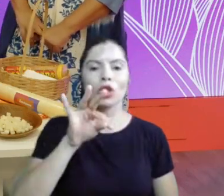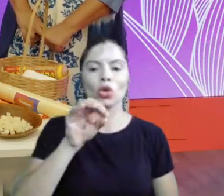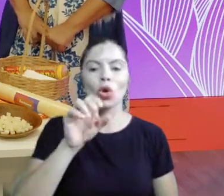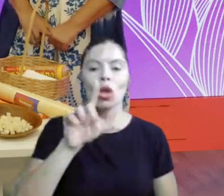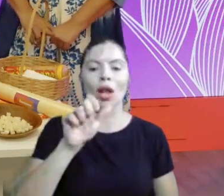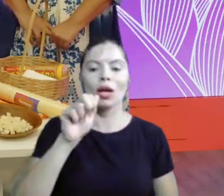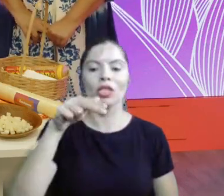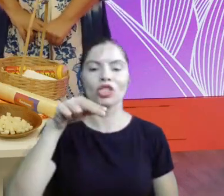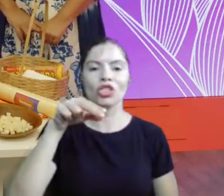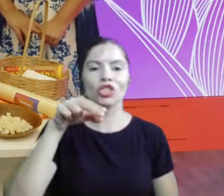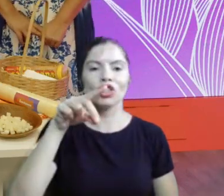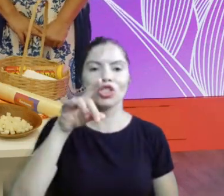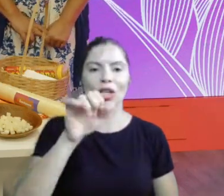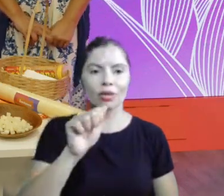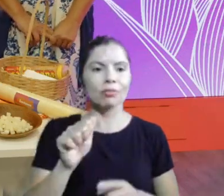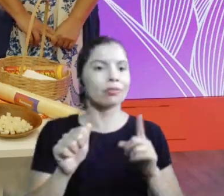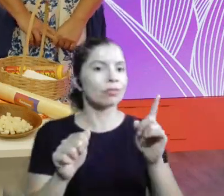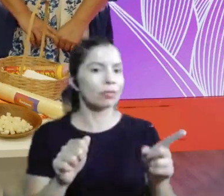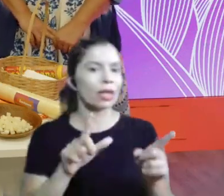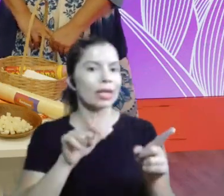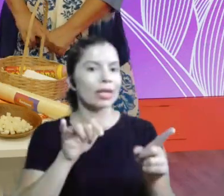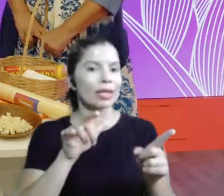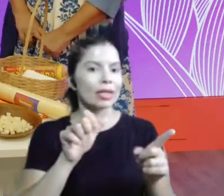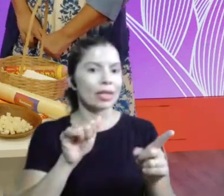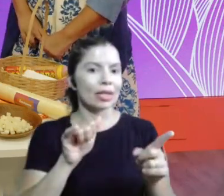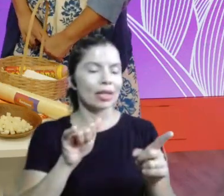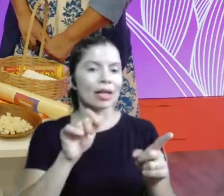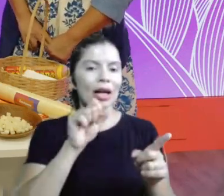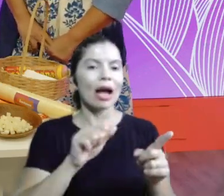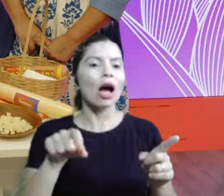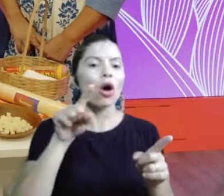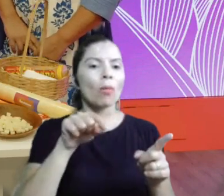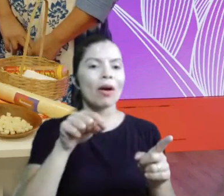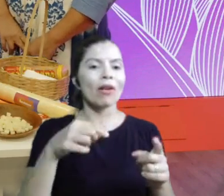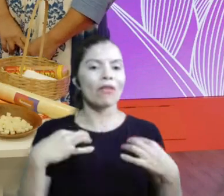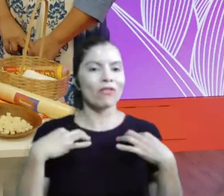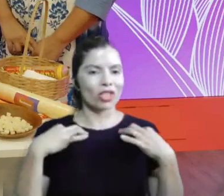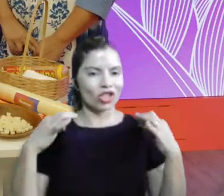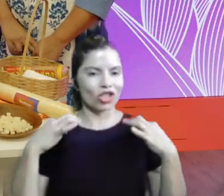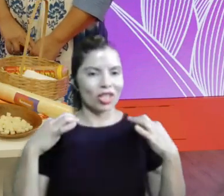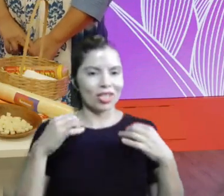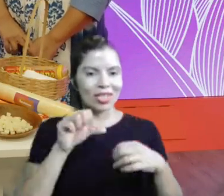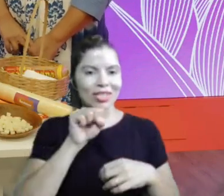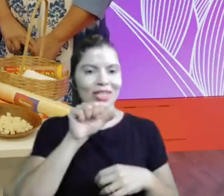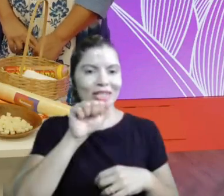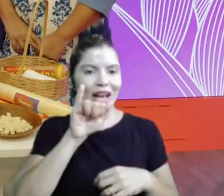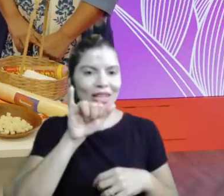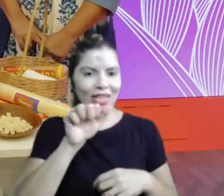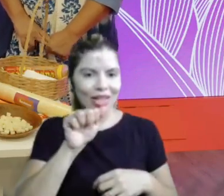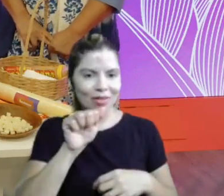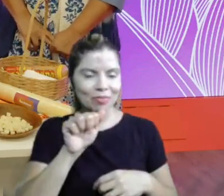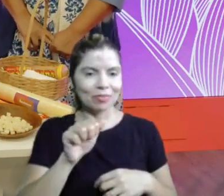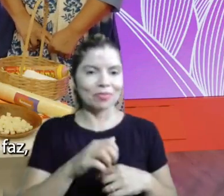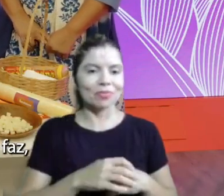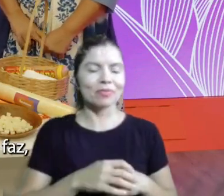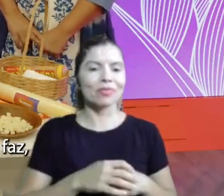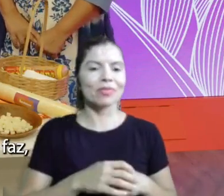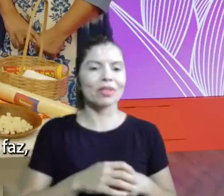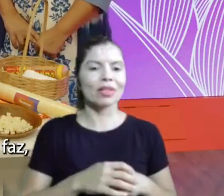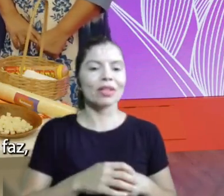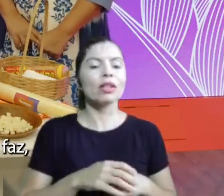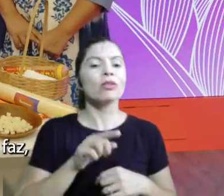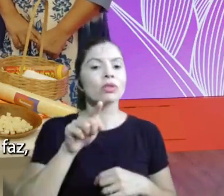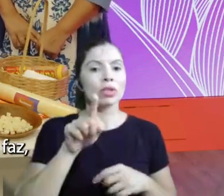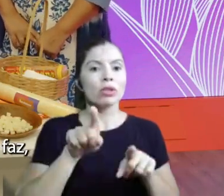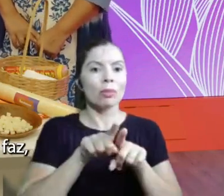Palmitolândia Arroba Palmitolândia E qual é Lili arroba vestida de saia E pra você acompanhar tudo